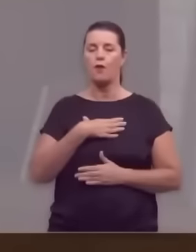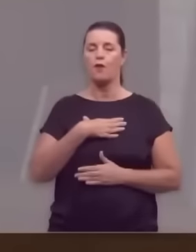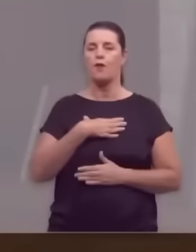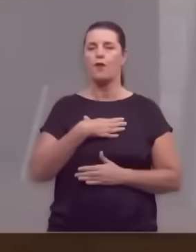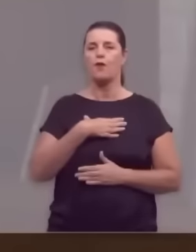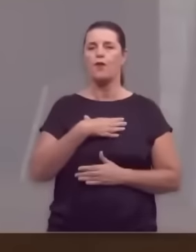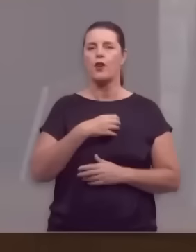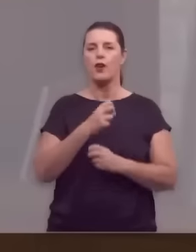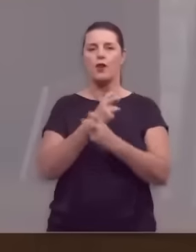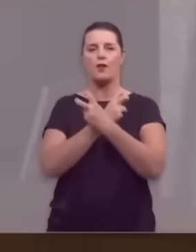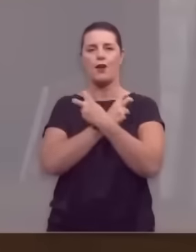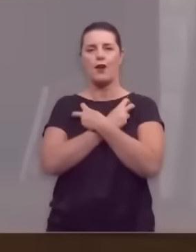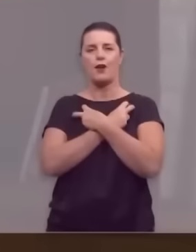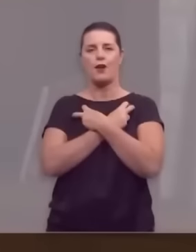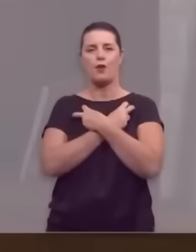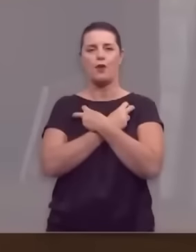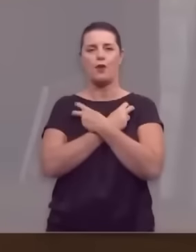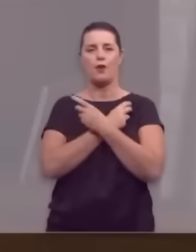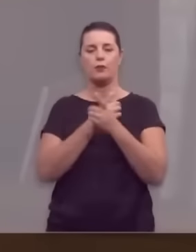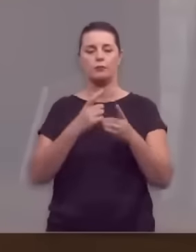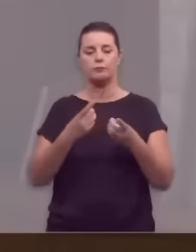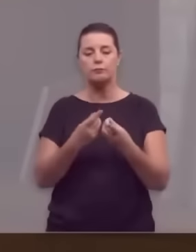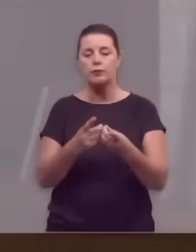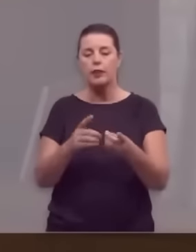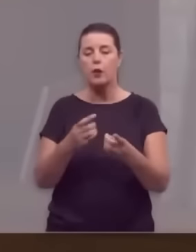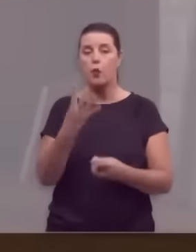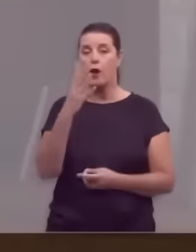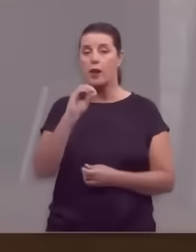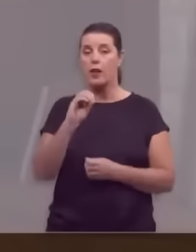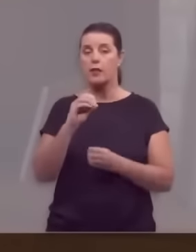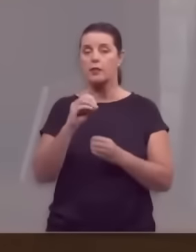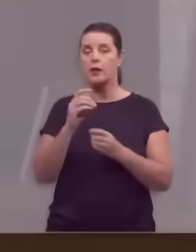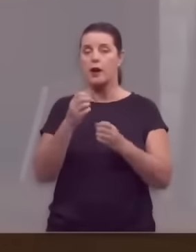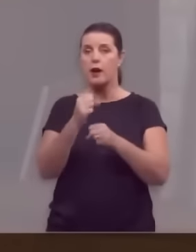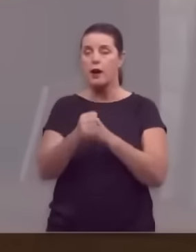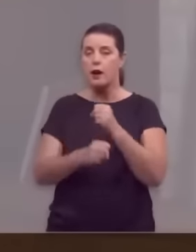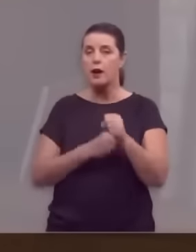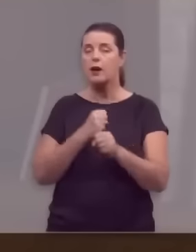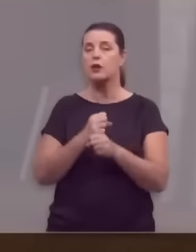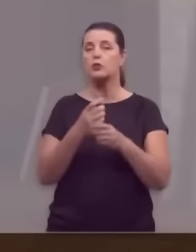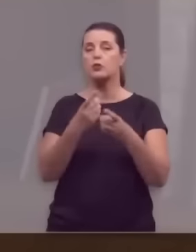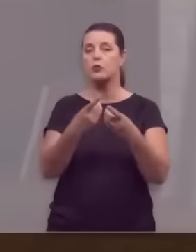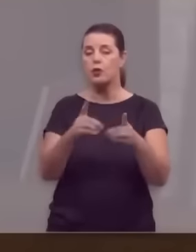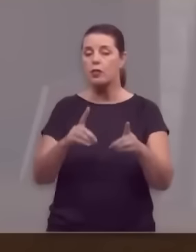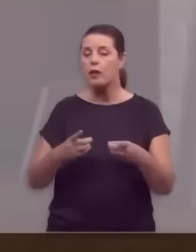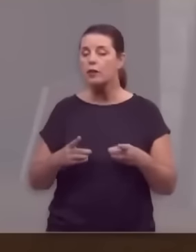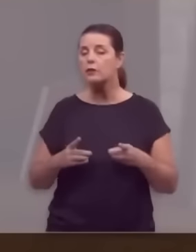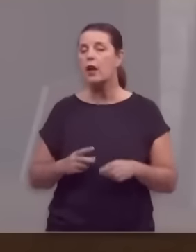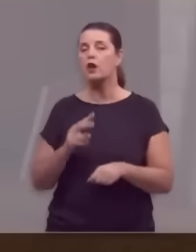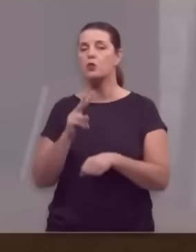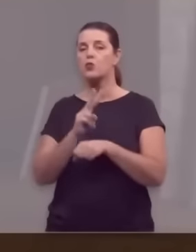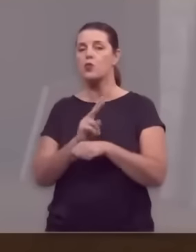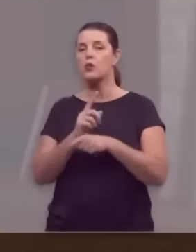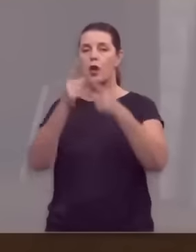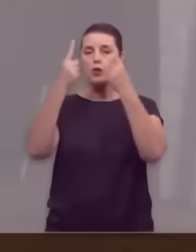Passou 40 anos no deserto do Sinai, cuidando de ovelhas,